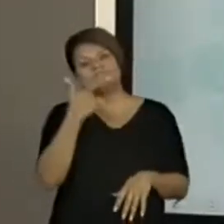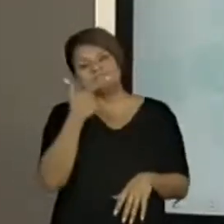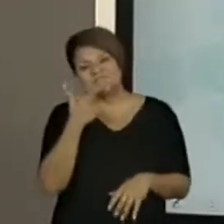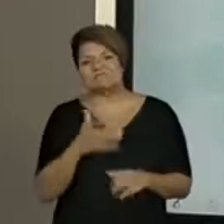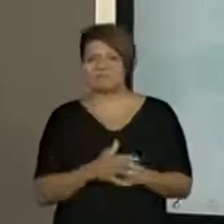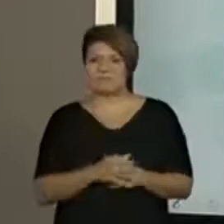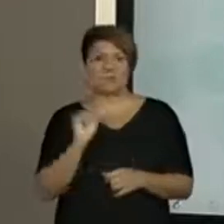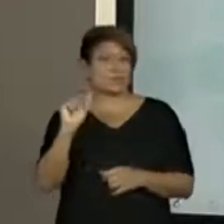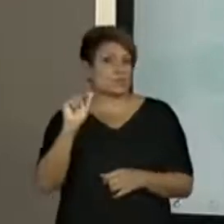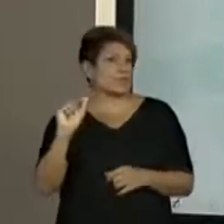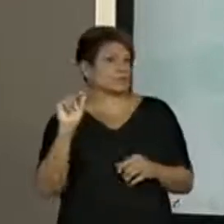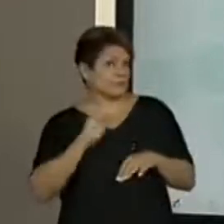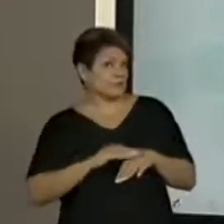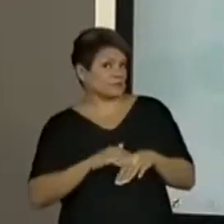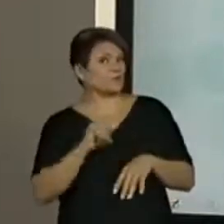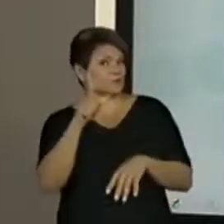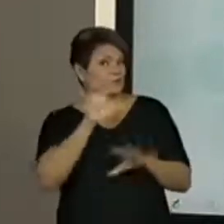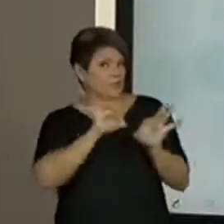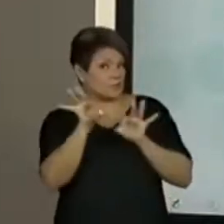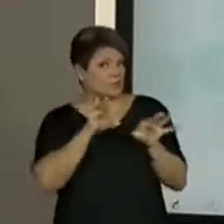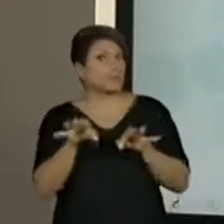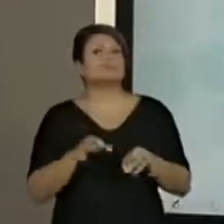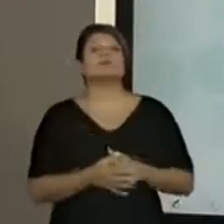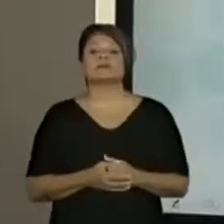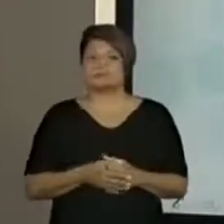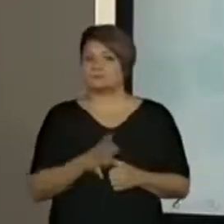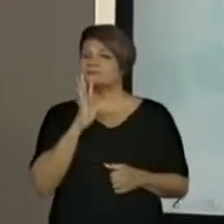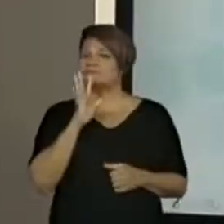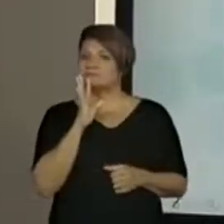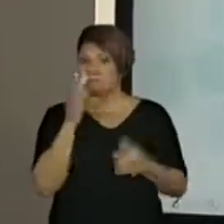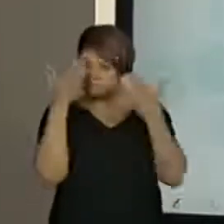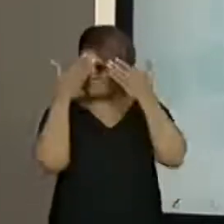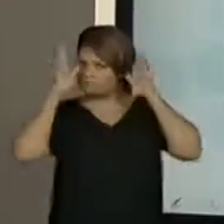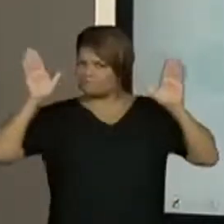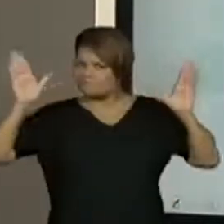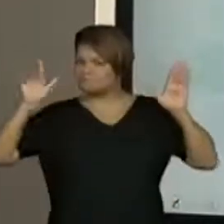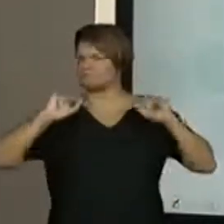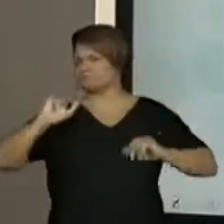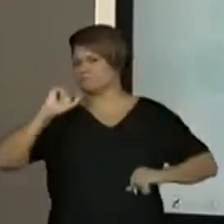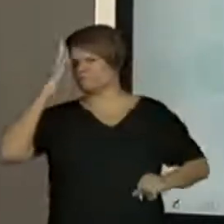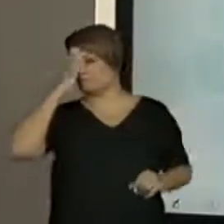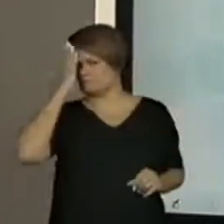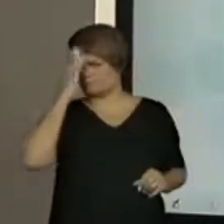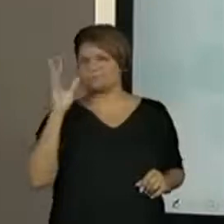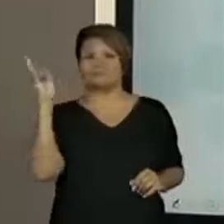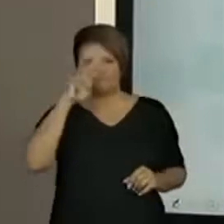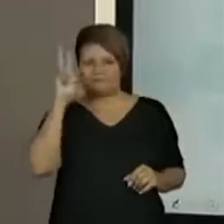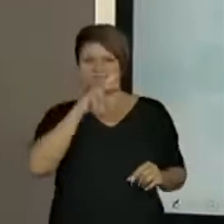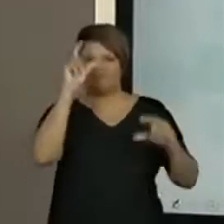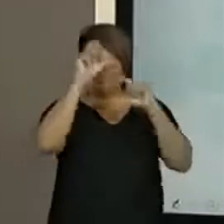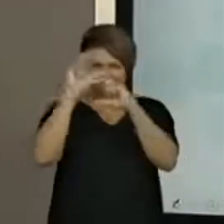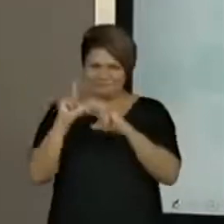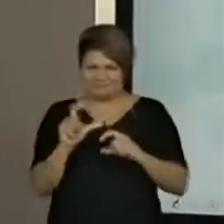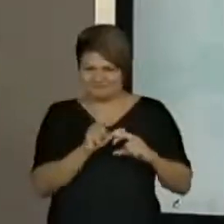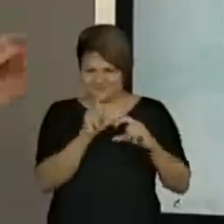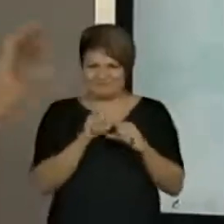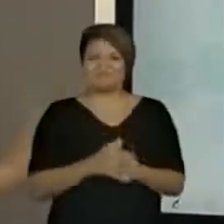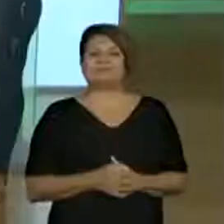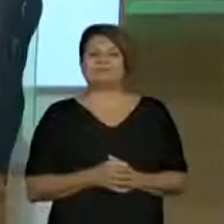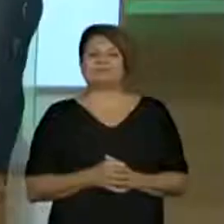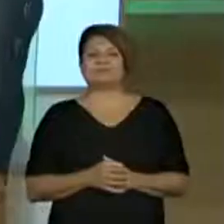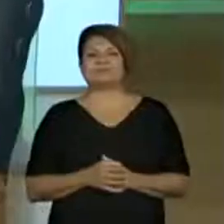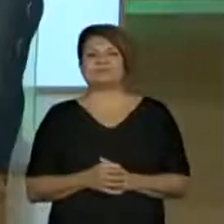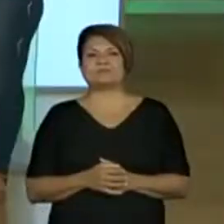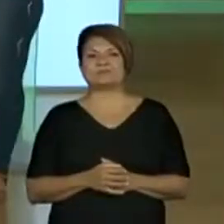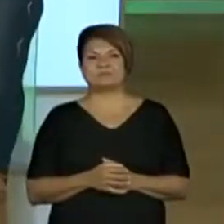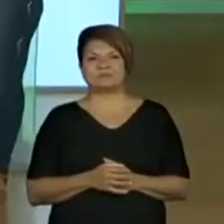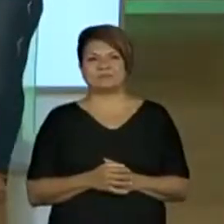O que eles fazem? Então, já vão se preparando aí, acionando tudo o que vocês sabem sobre histórias em quadrinhos com essa habilidade.